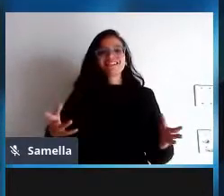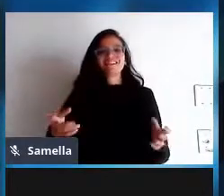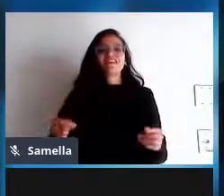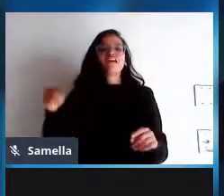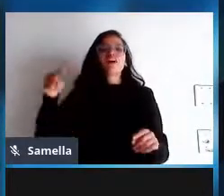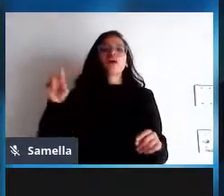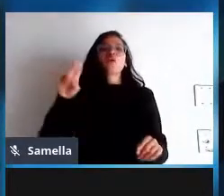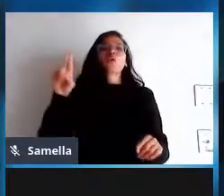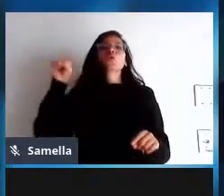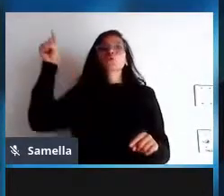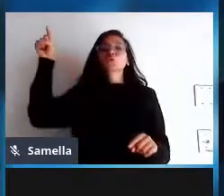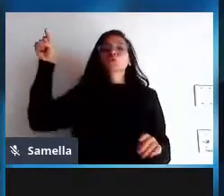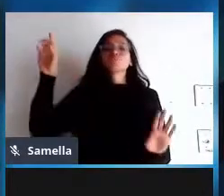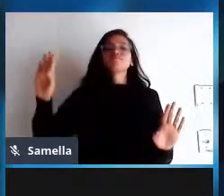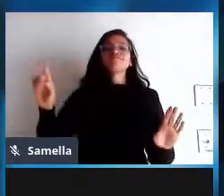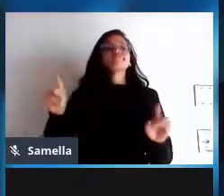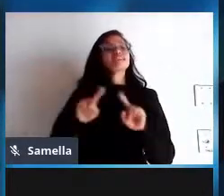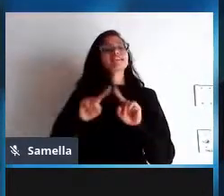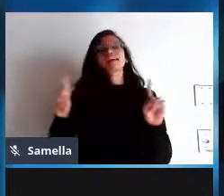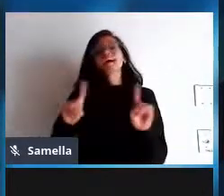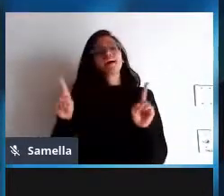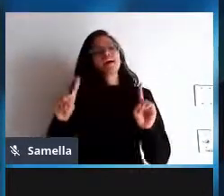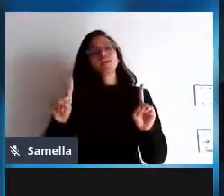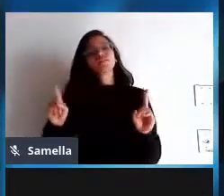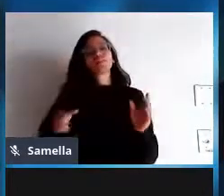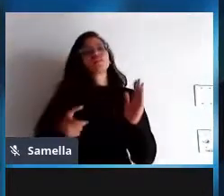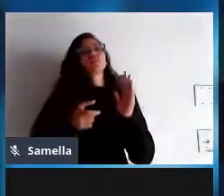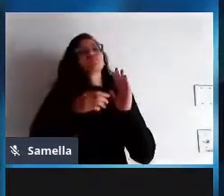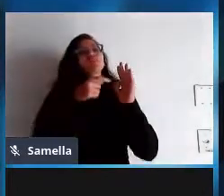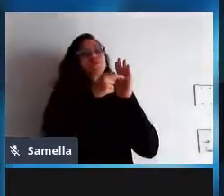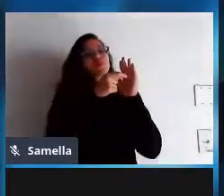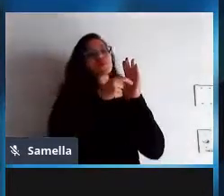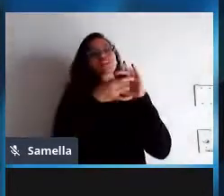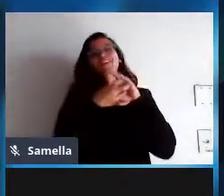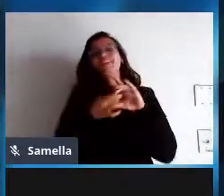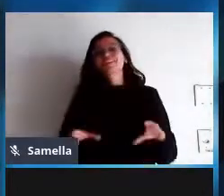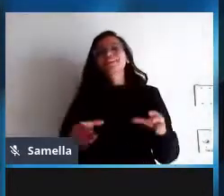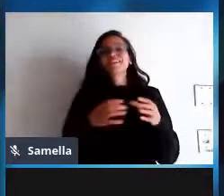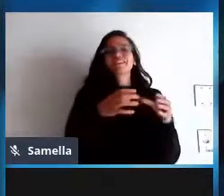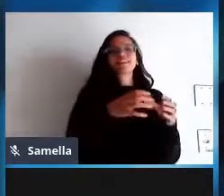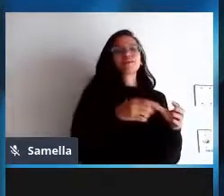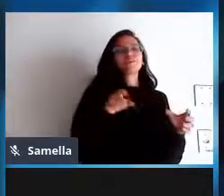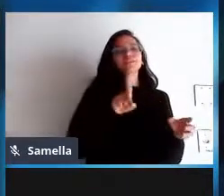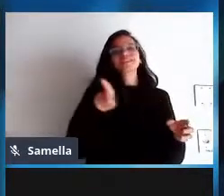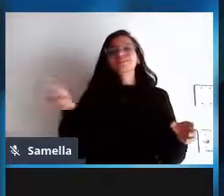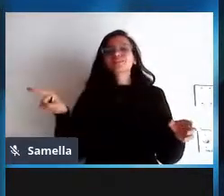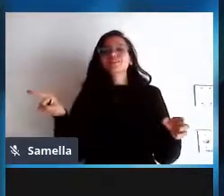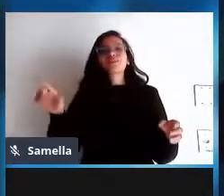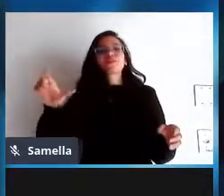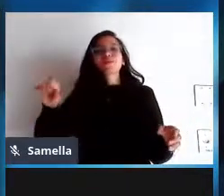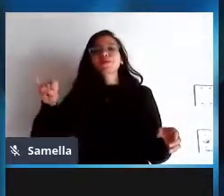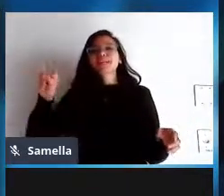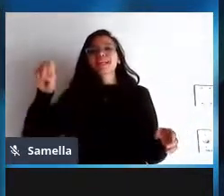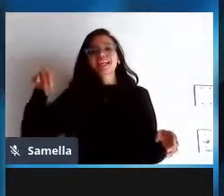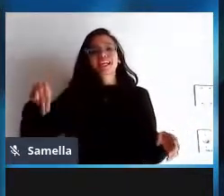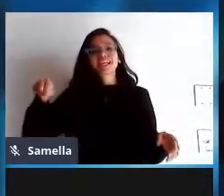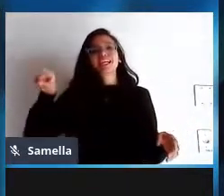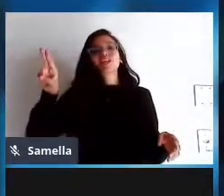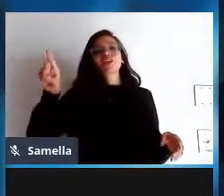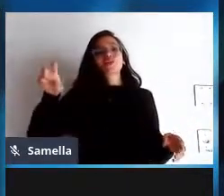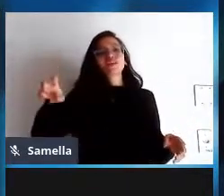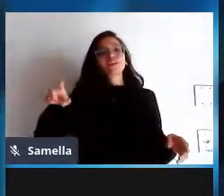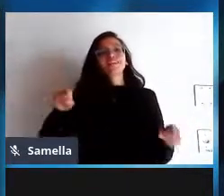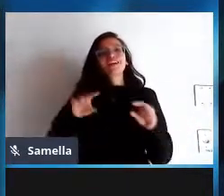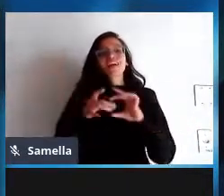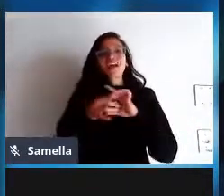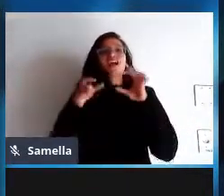se autodenominam como comunidades de software livre tá o linux nunca foi o foco linux é um software livre como